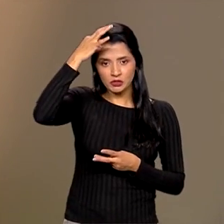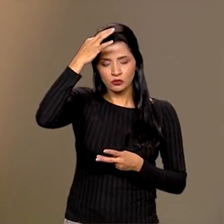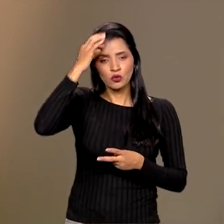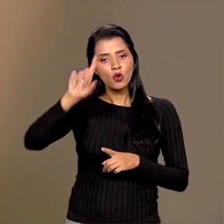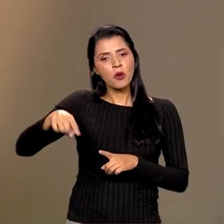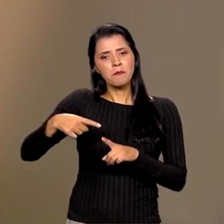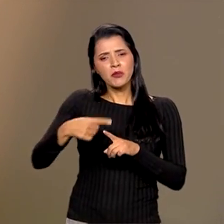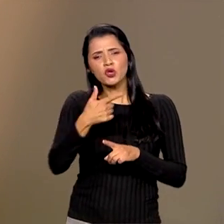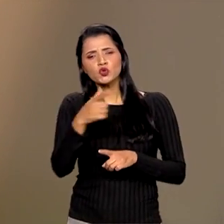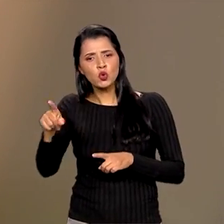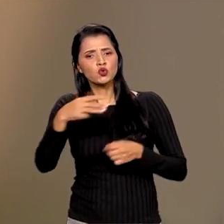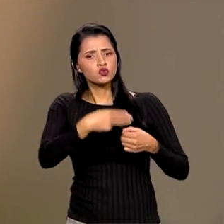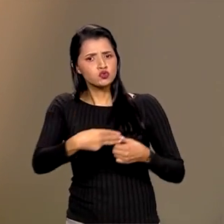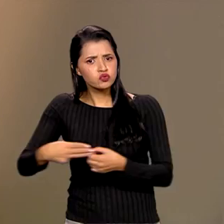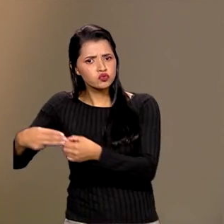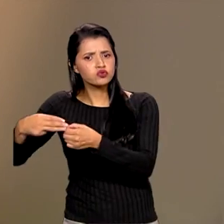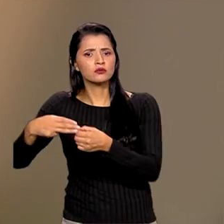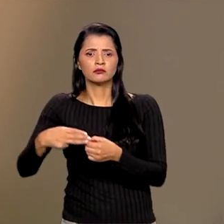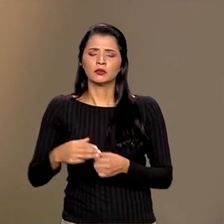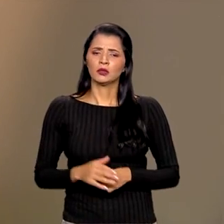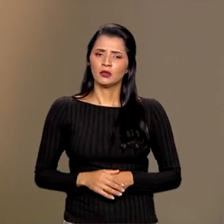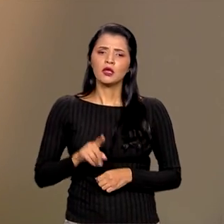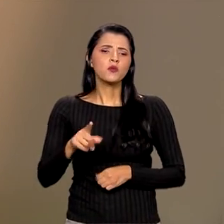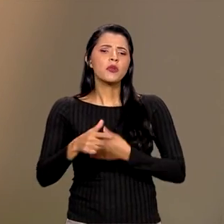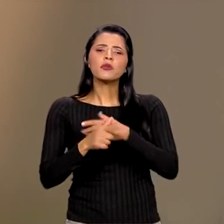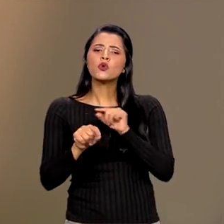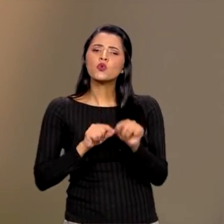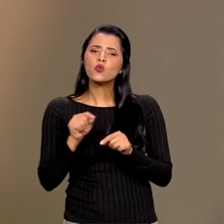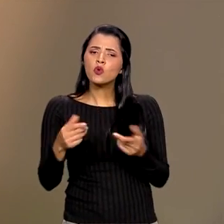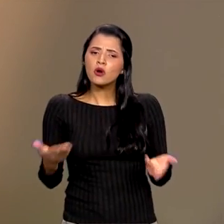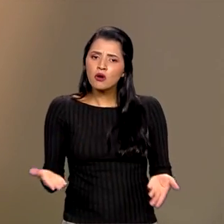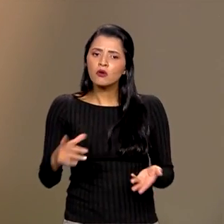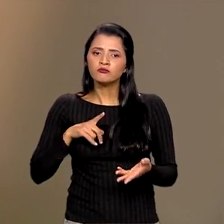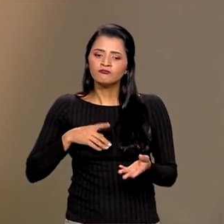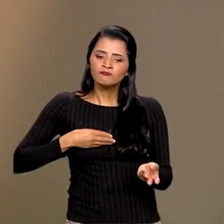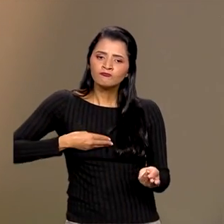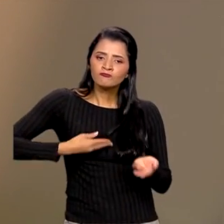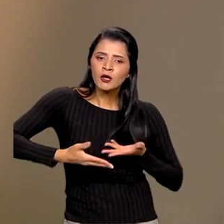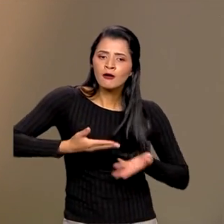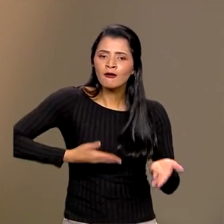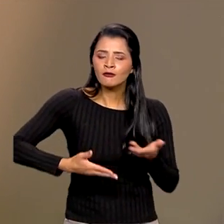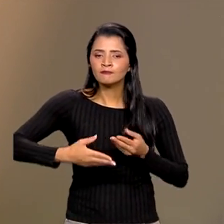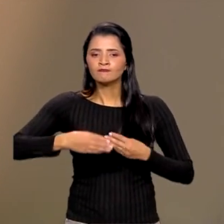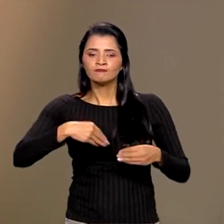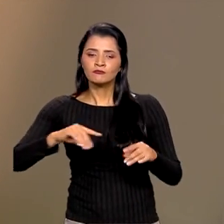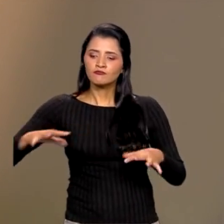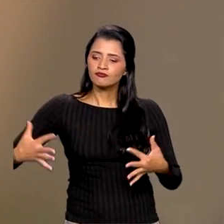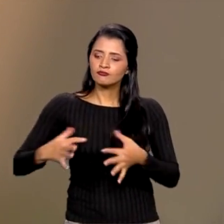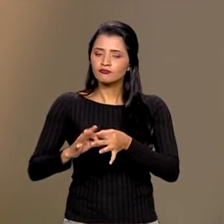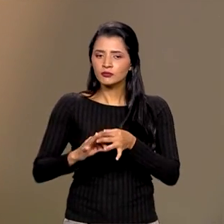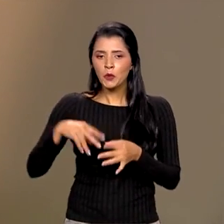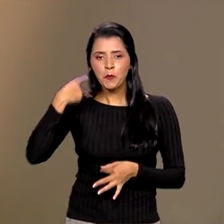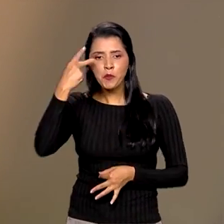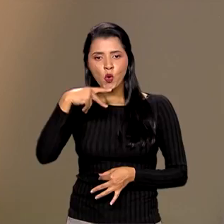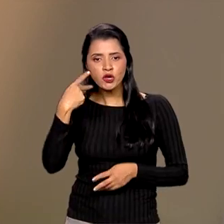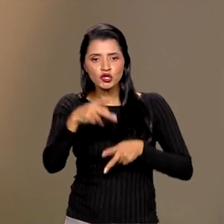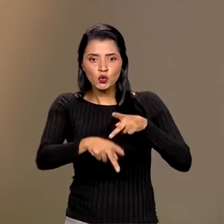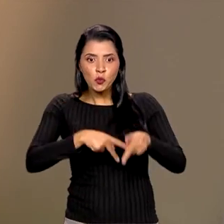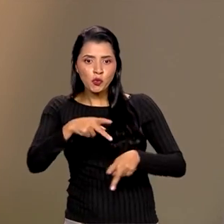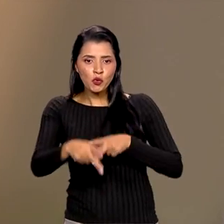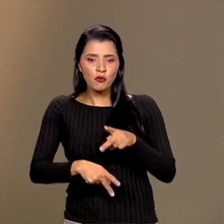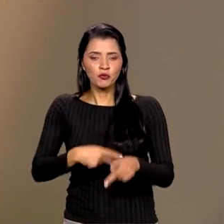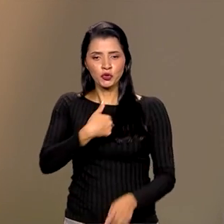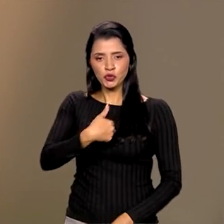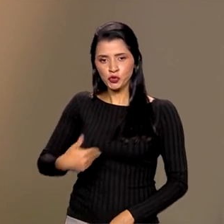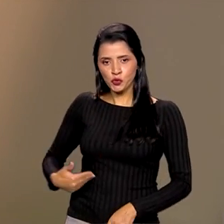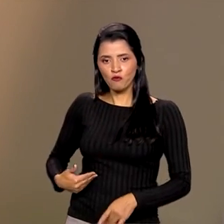qual é o papel da Sudene? É ser uma articuladora, uma mobilizadora, uma integradora das políticas públicas que o governo federal